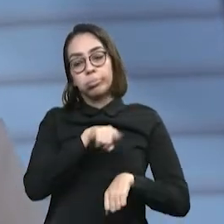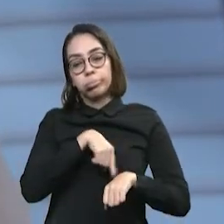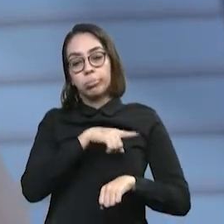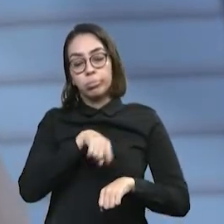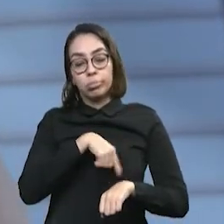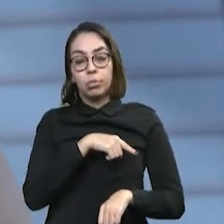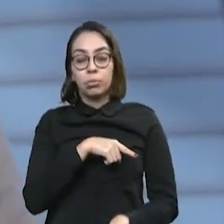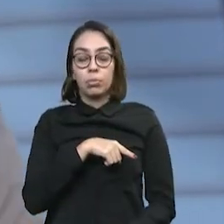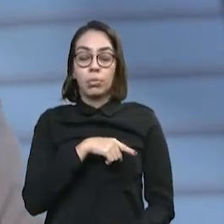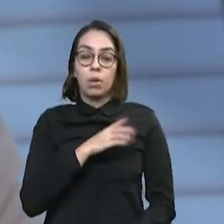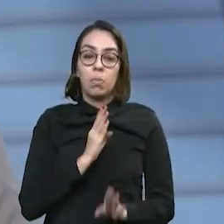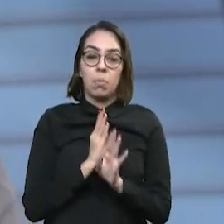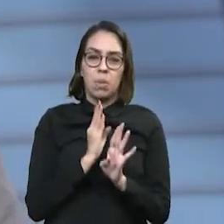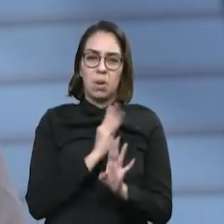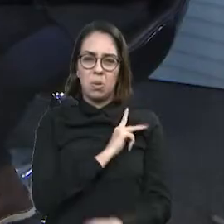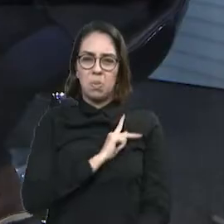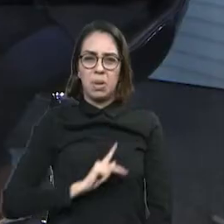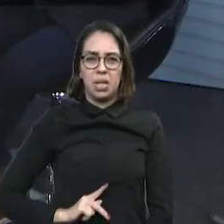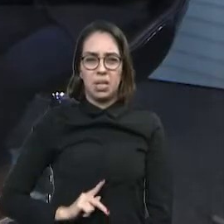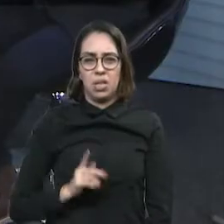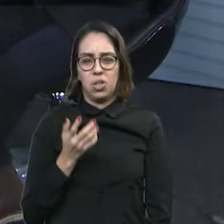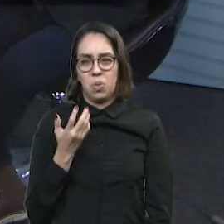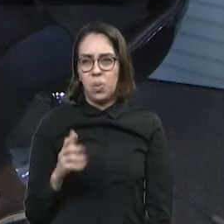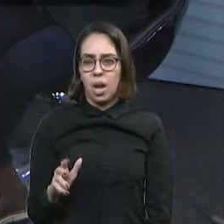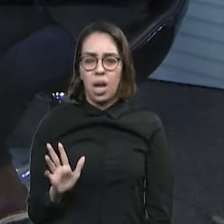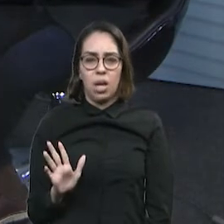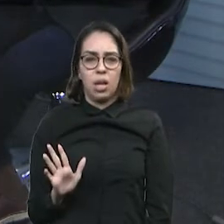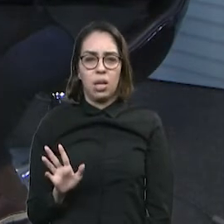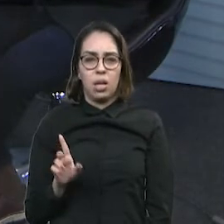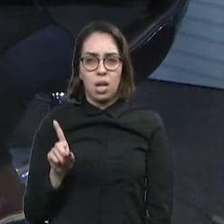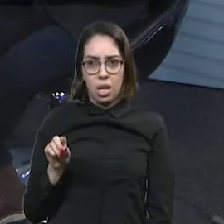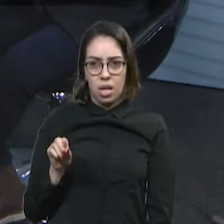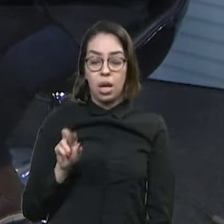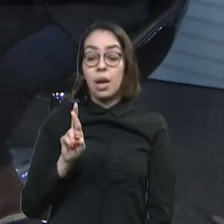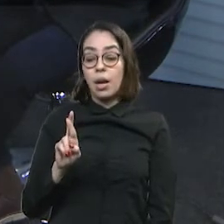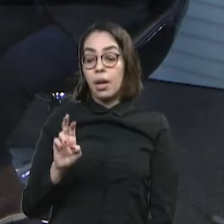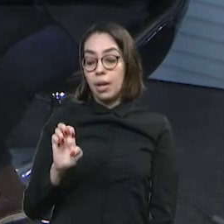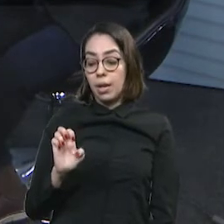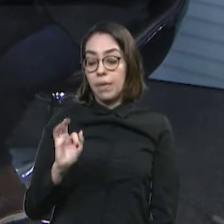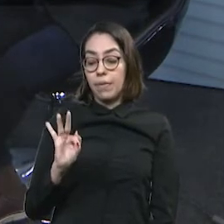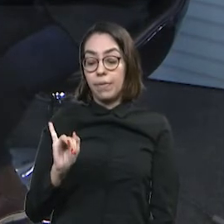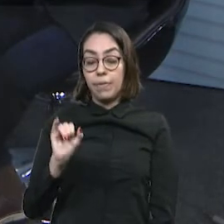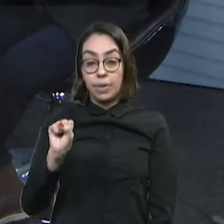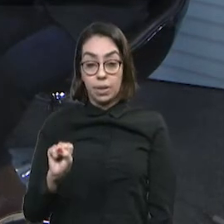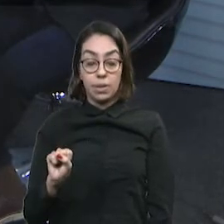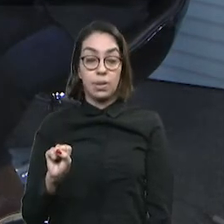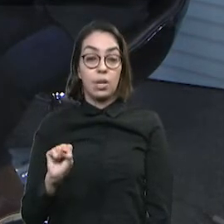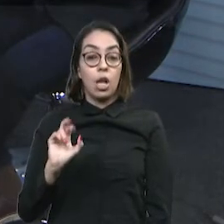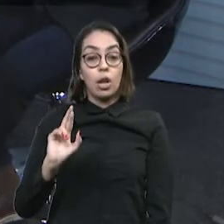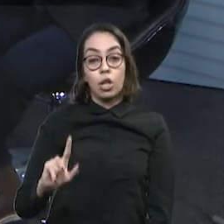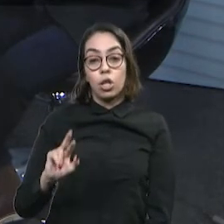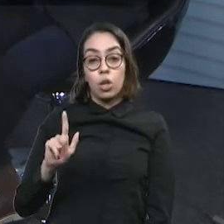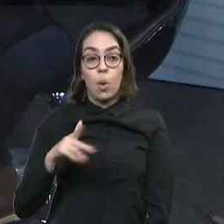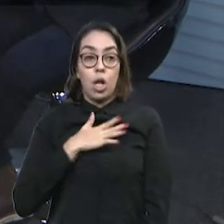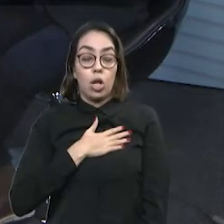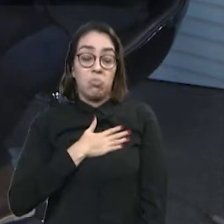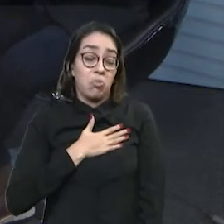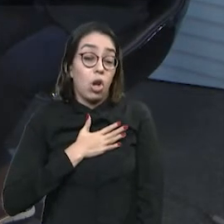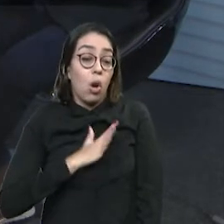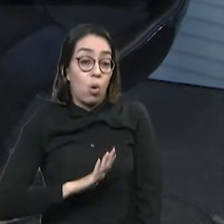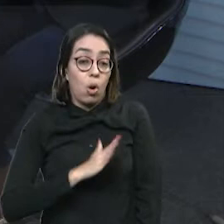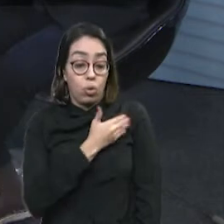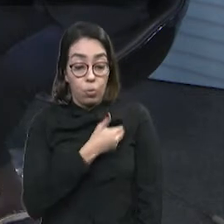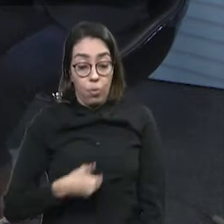que o veto foi derrubado, o presidente não vai mais vetar. A gente vai ter mais um refiz que não é de gosto, de interesse do governo